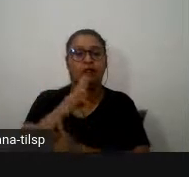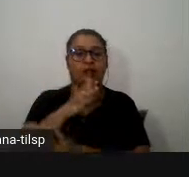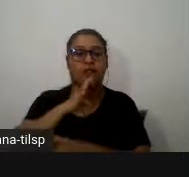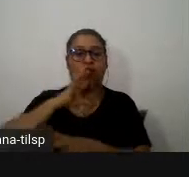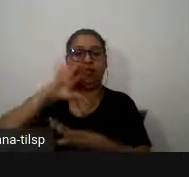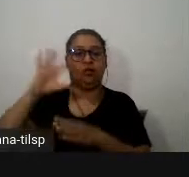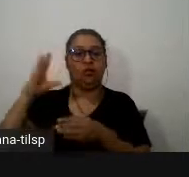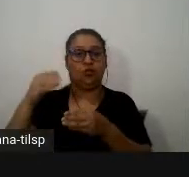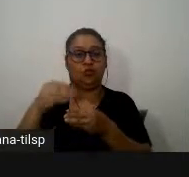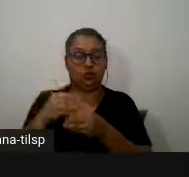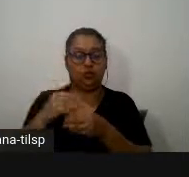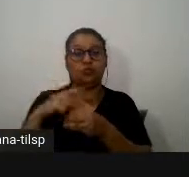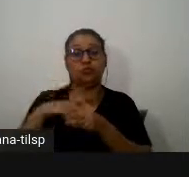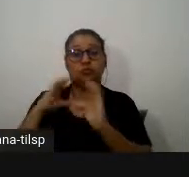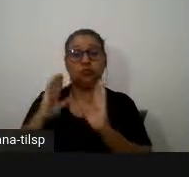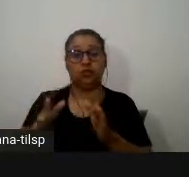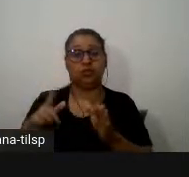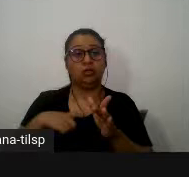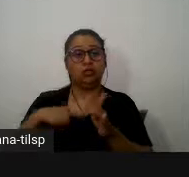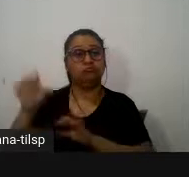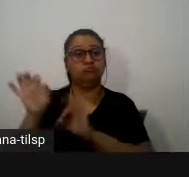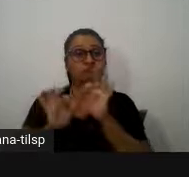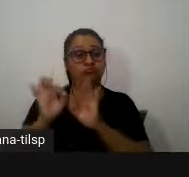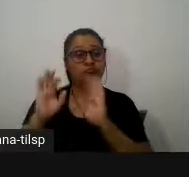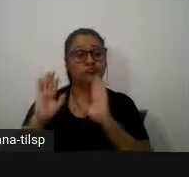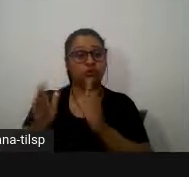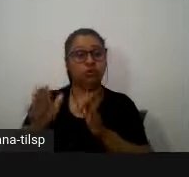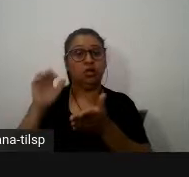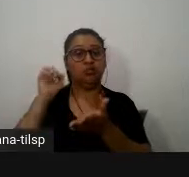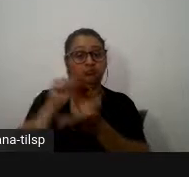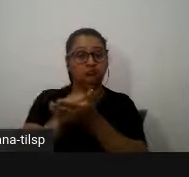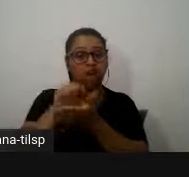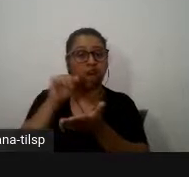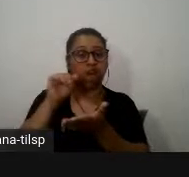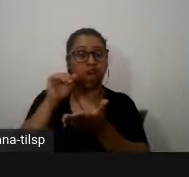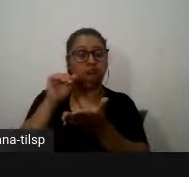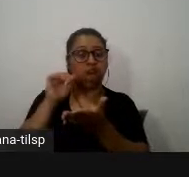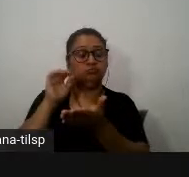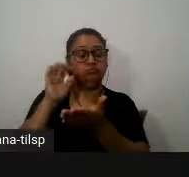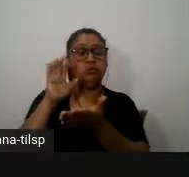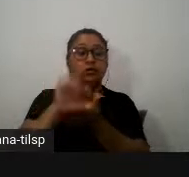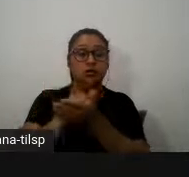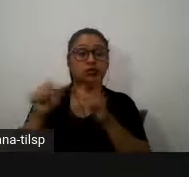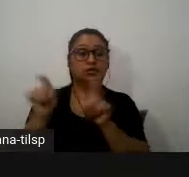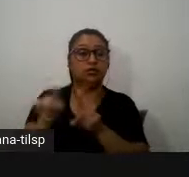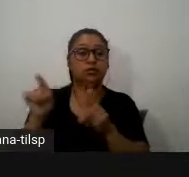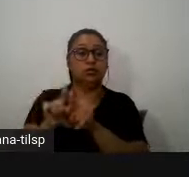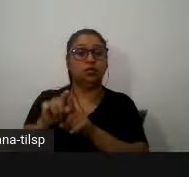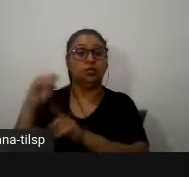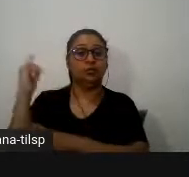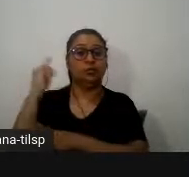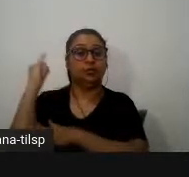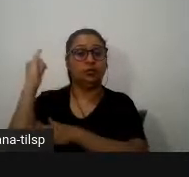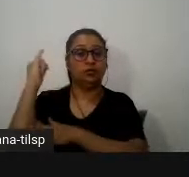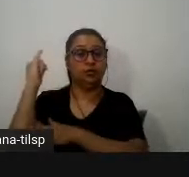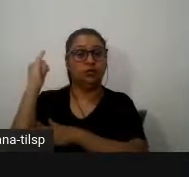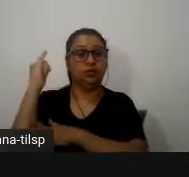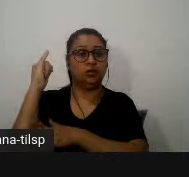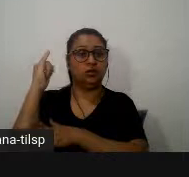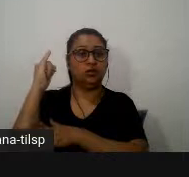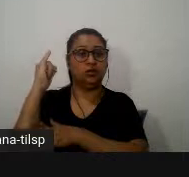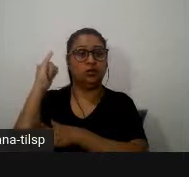já está estabilizado que já foi validado e se nós repararem eu seria interessante ver até que ponto as unidades